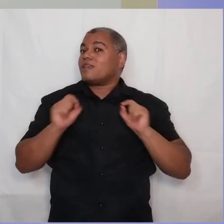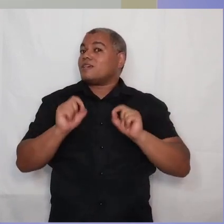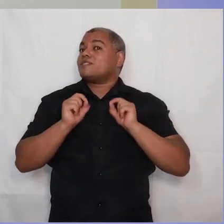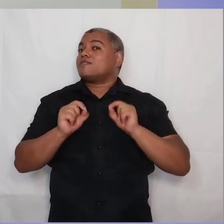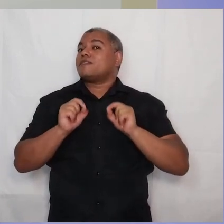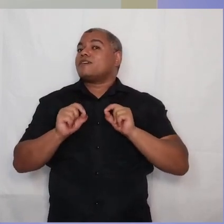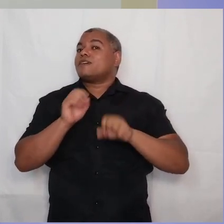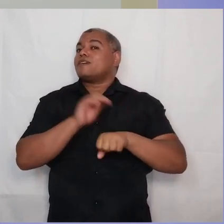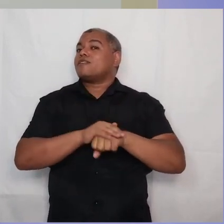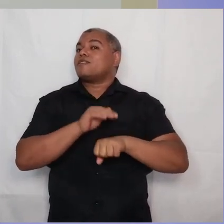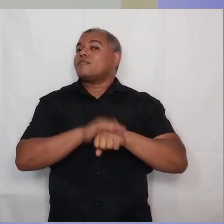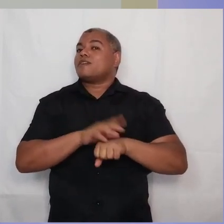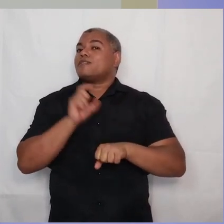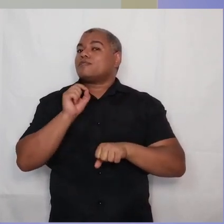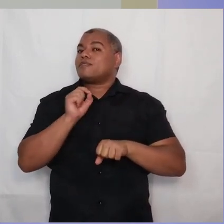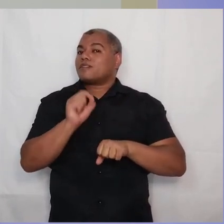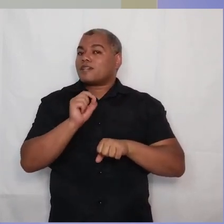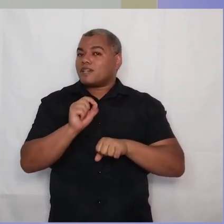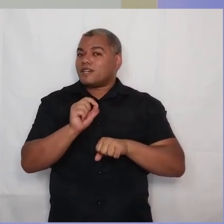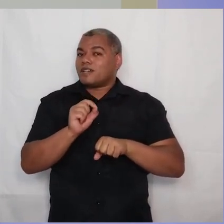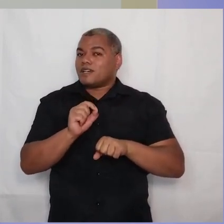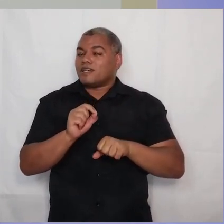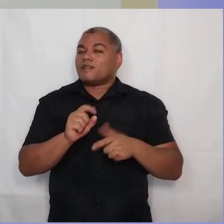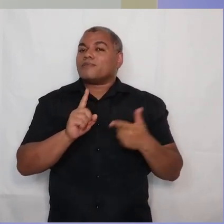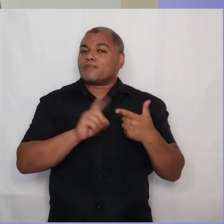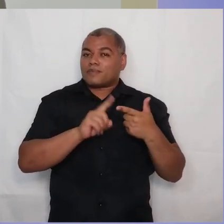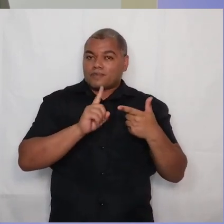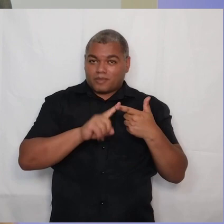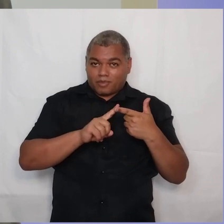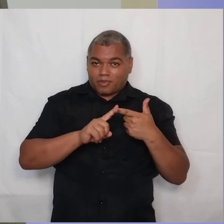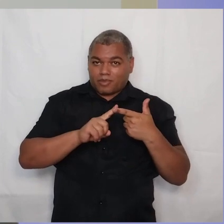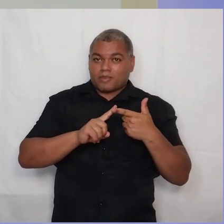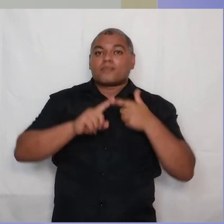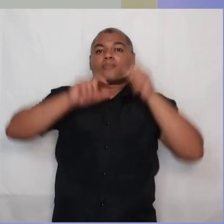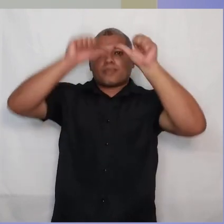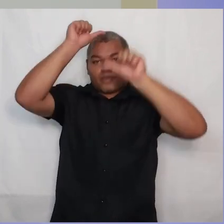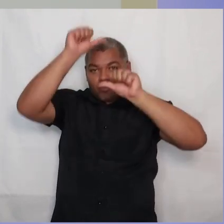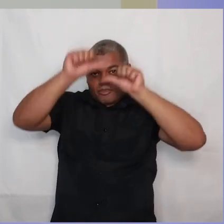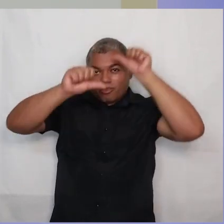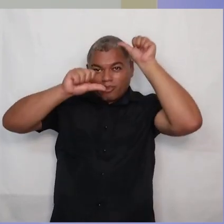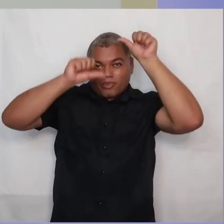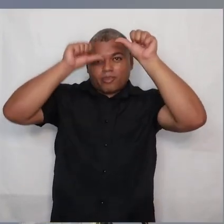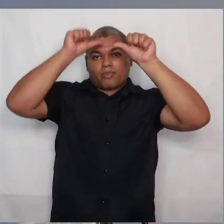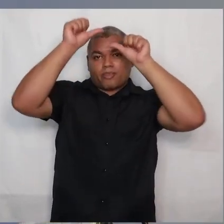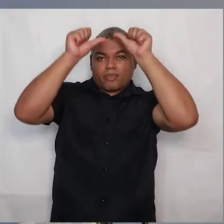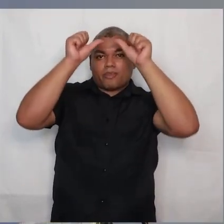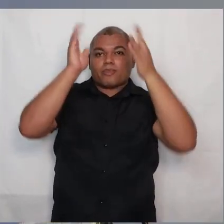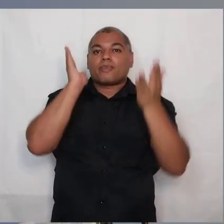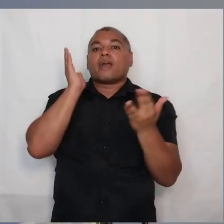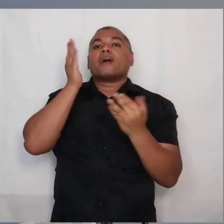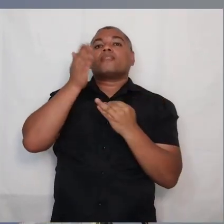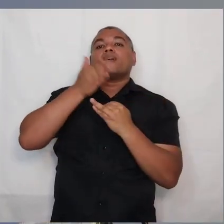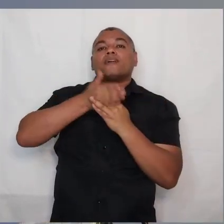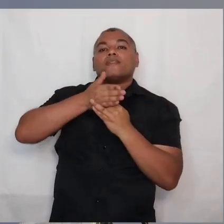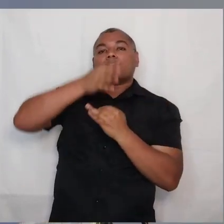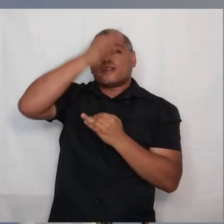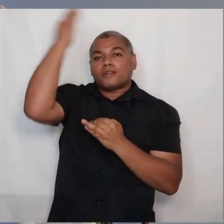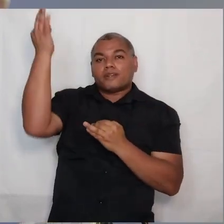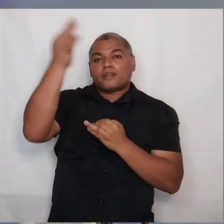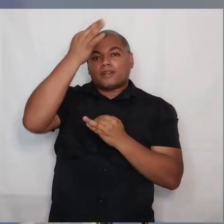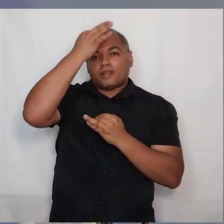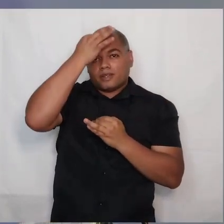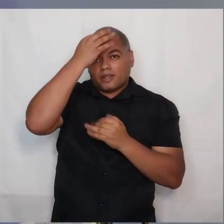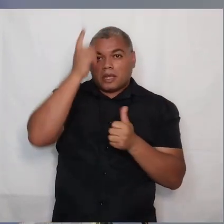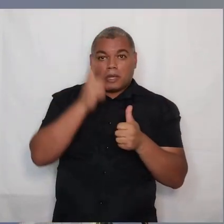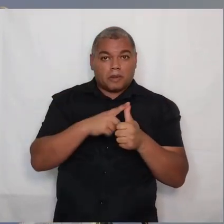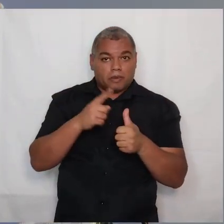Nós somos chamados a nos renovar no espírito do nosso entendimento. Então, primeiro você se desveste